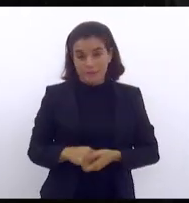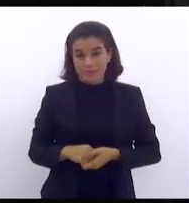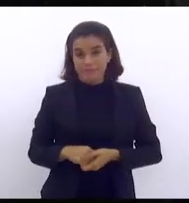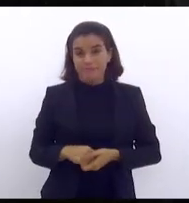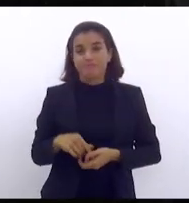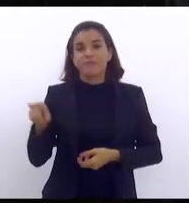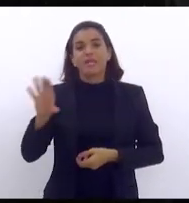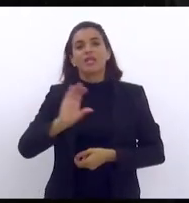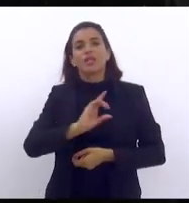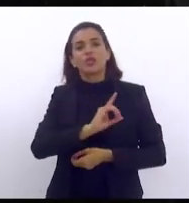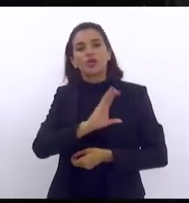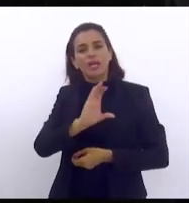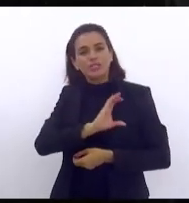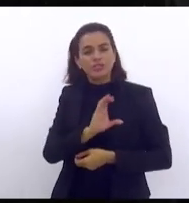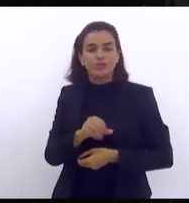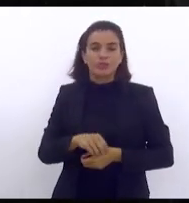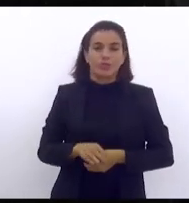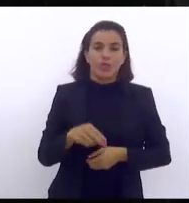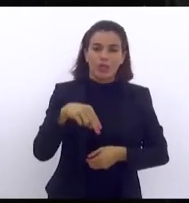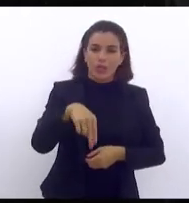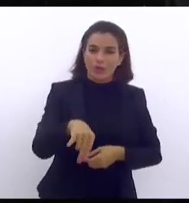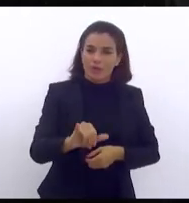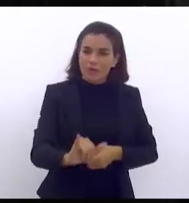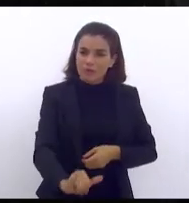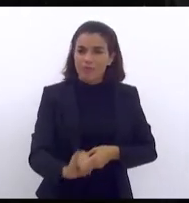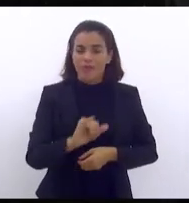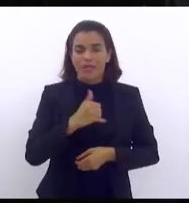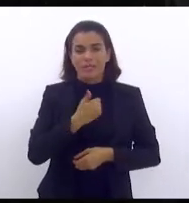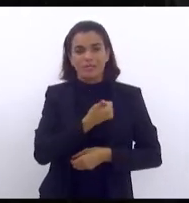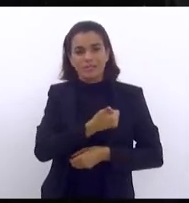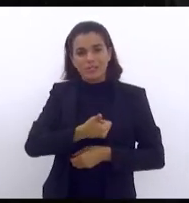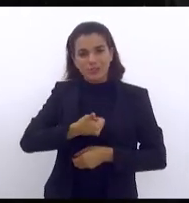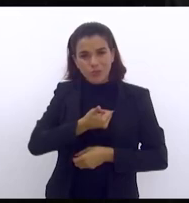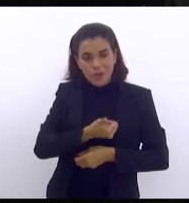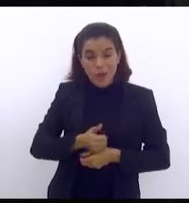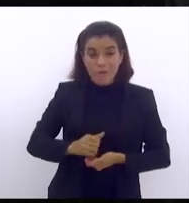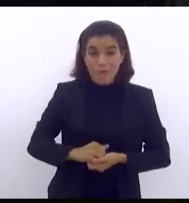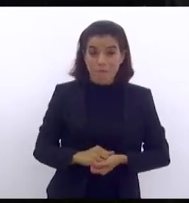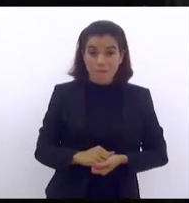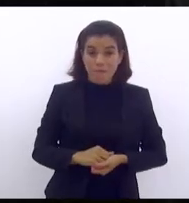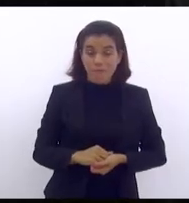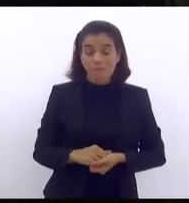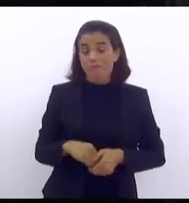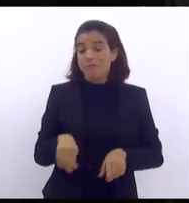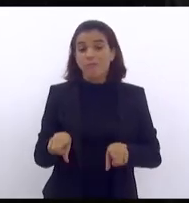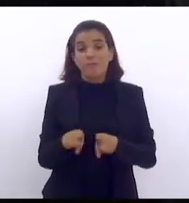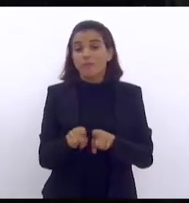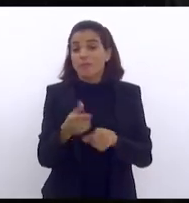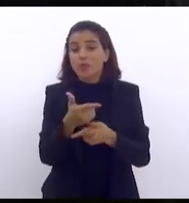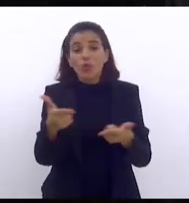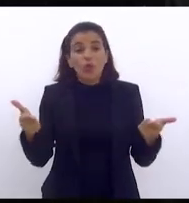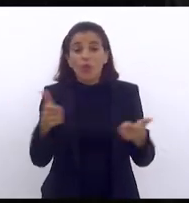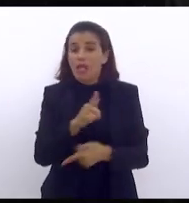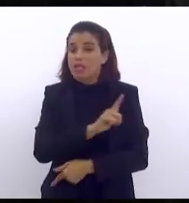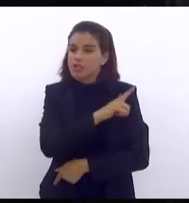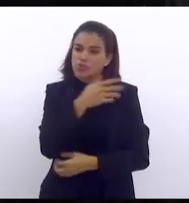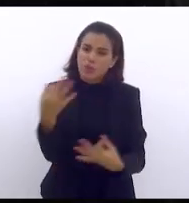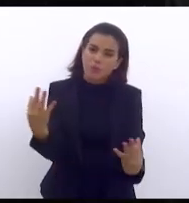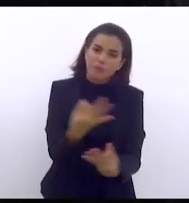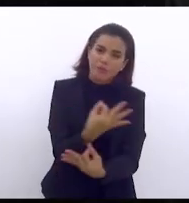Caxias em Nova Iguaçu em São João de Miriti até porque não tem gestor perfeito